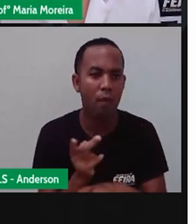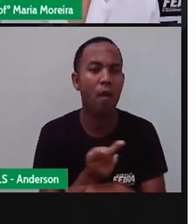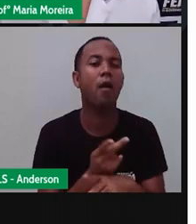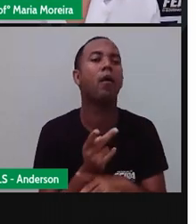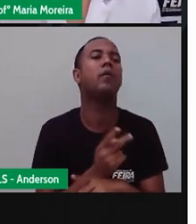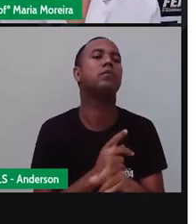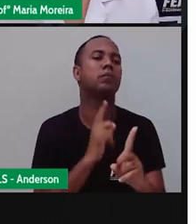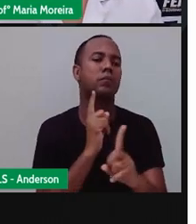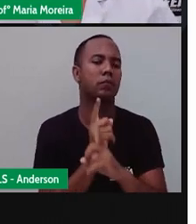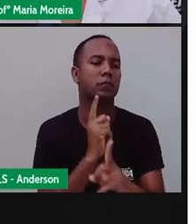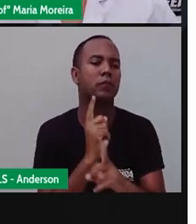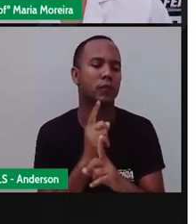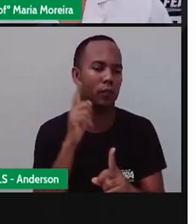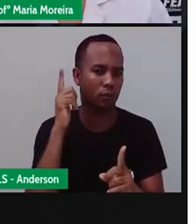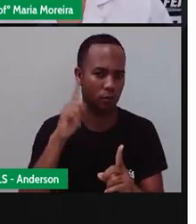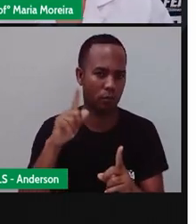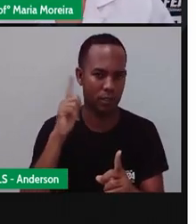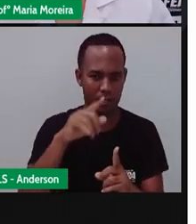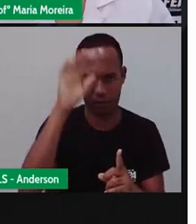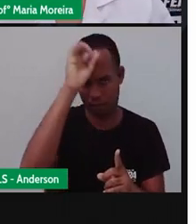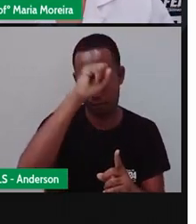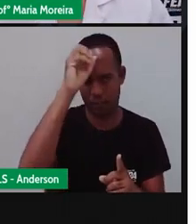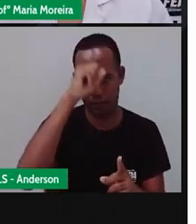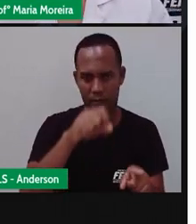pra quem tá usando aí o celular.